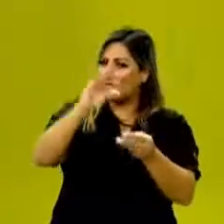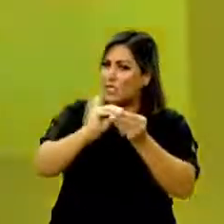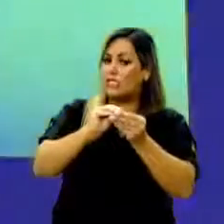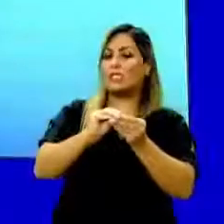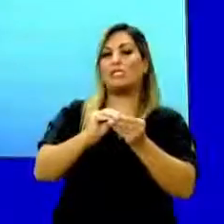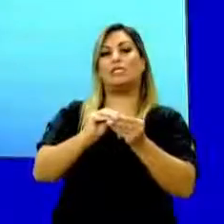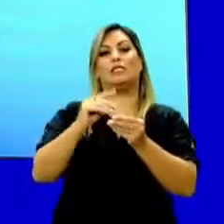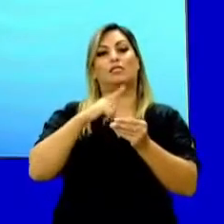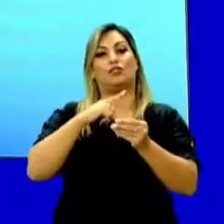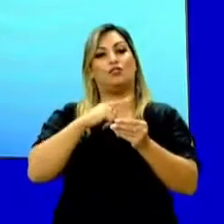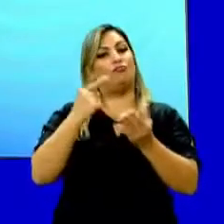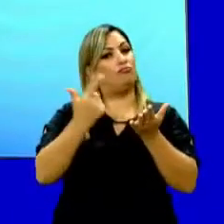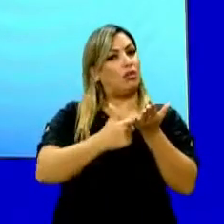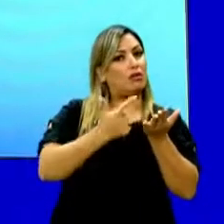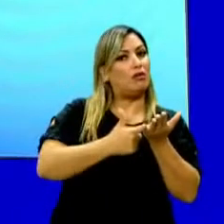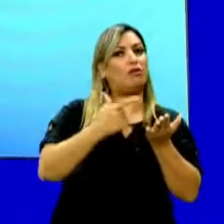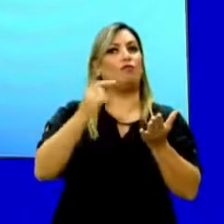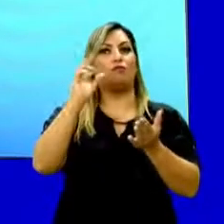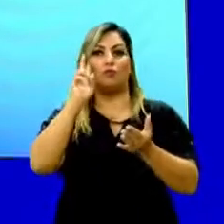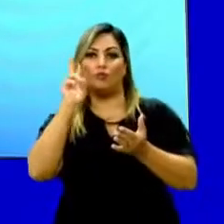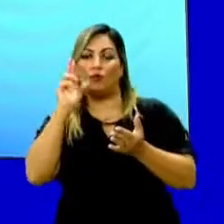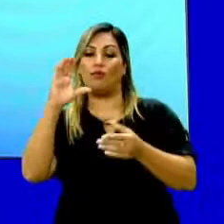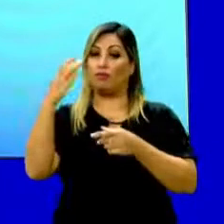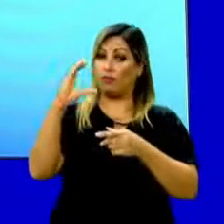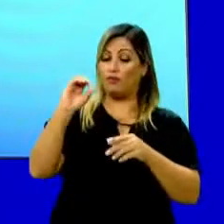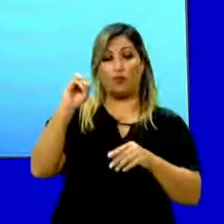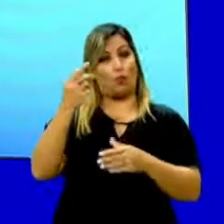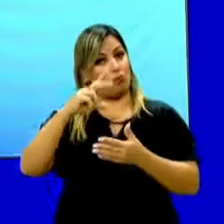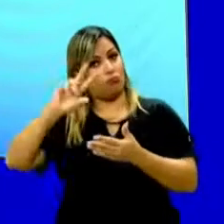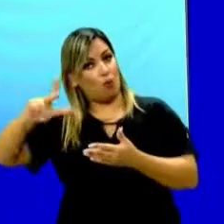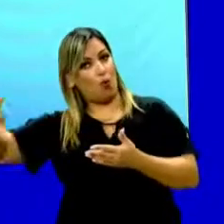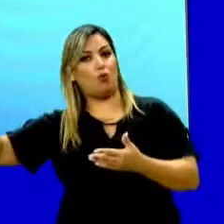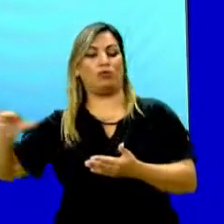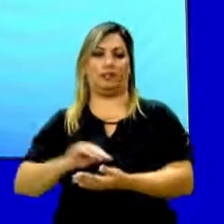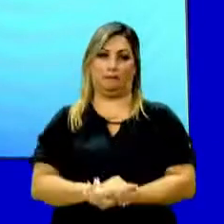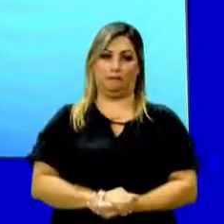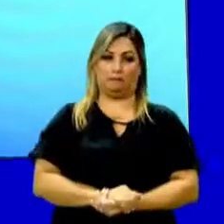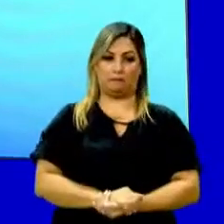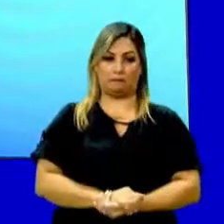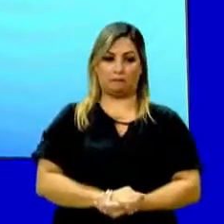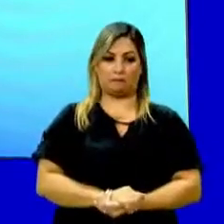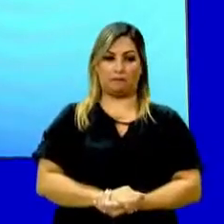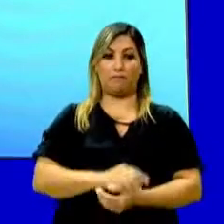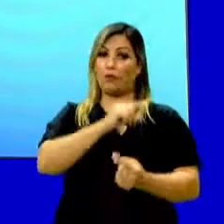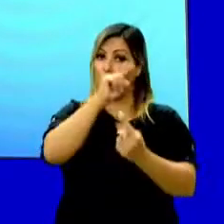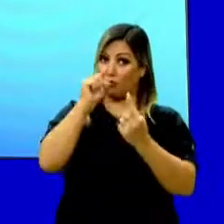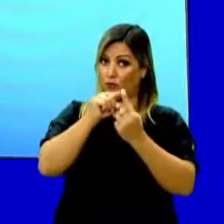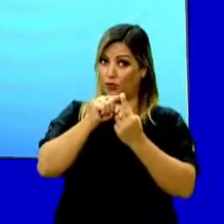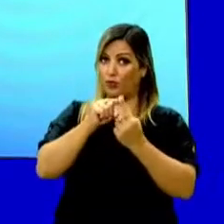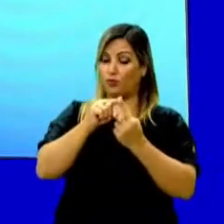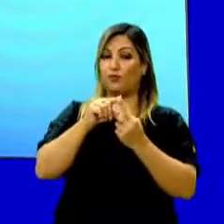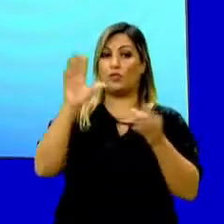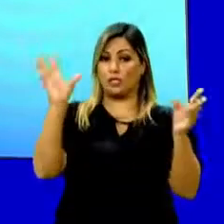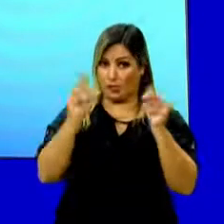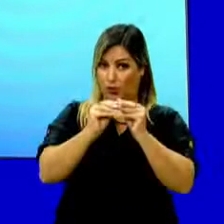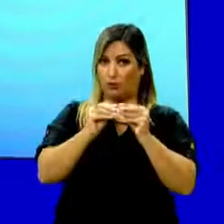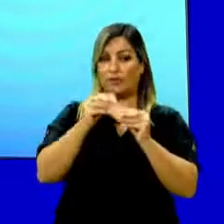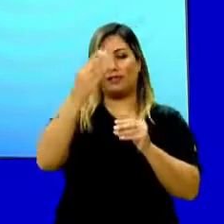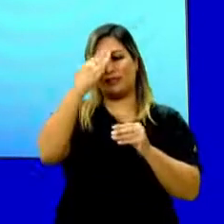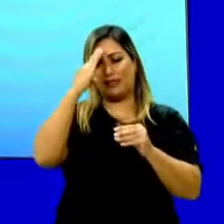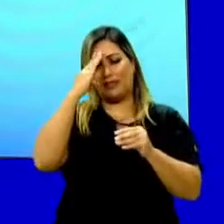de uma obra literária, científica ou outras. O objetivo da sinopse é fazer com que o leitor